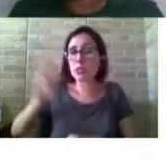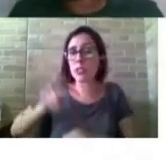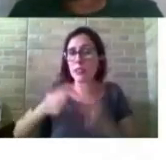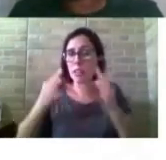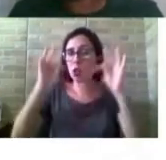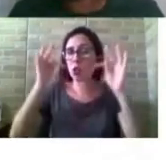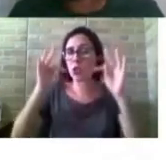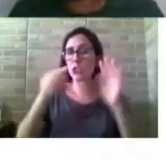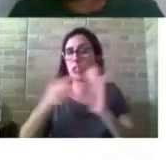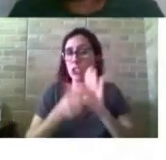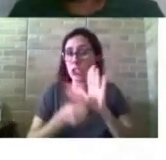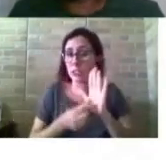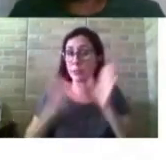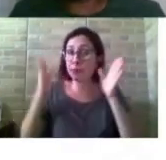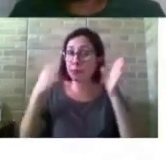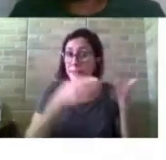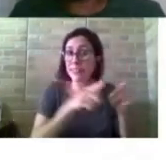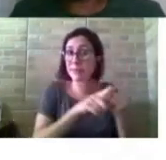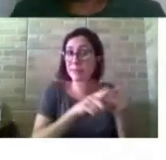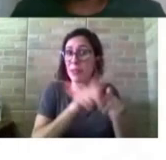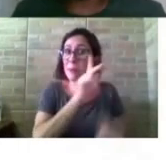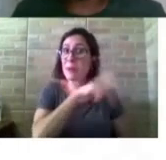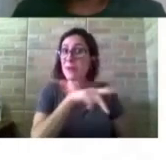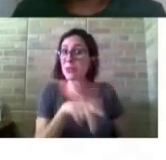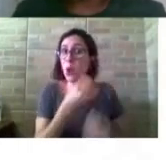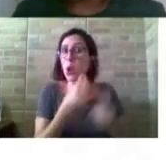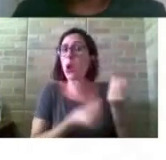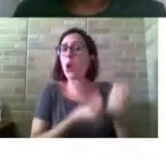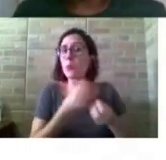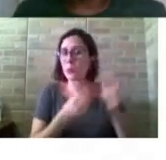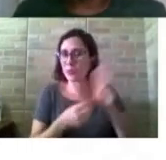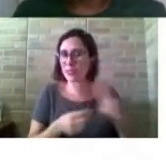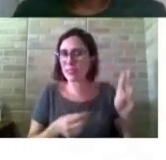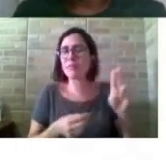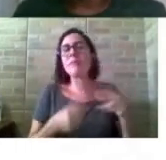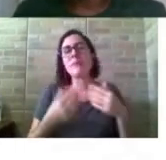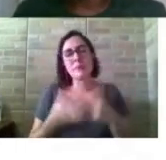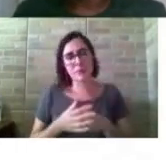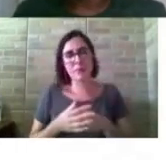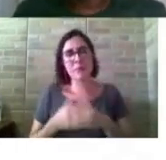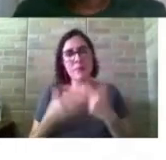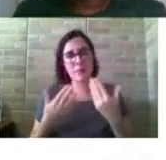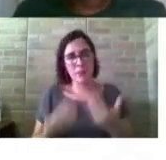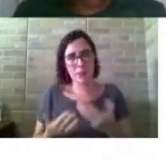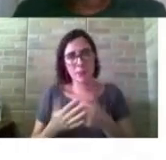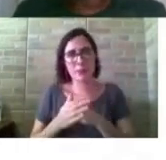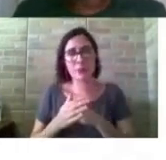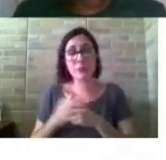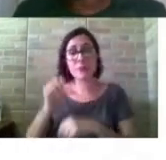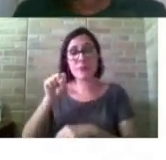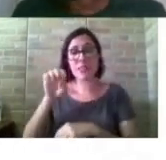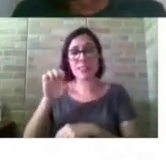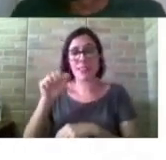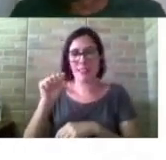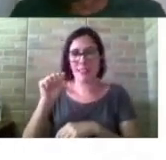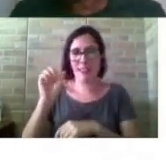docente que foram promovidas pela Superintendência de Educação à Distância a SEAT. Então, no NAP